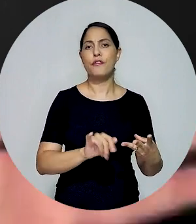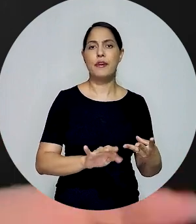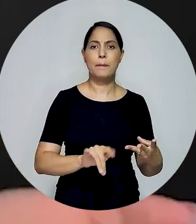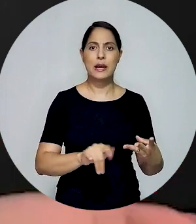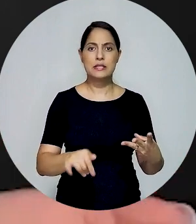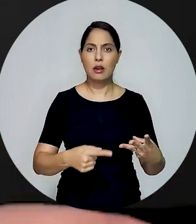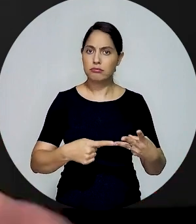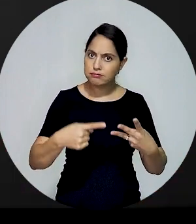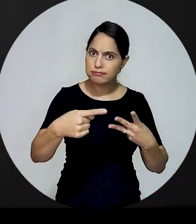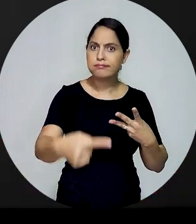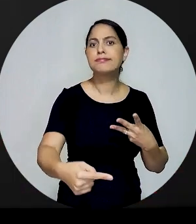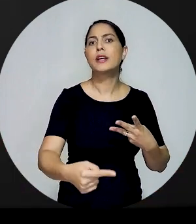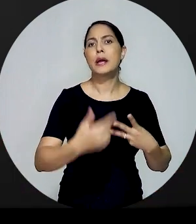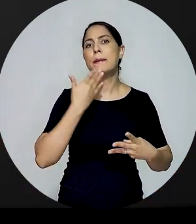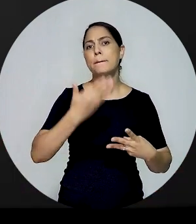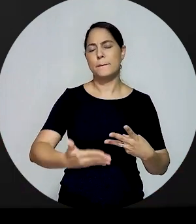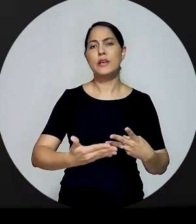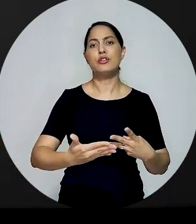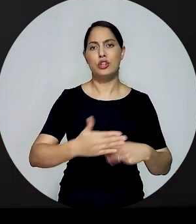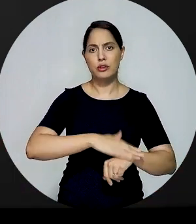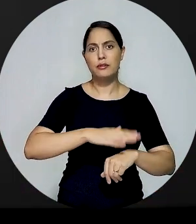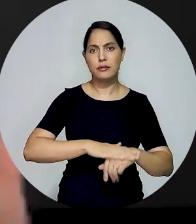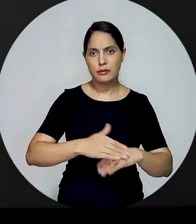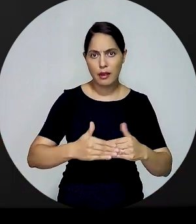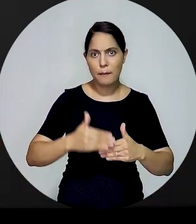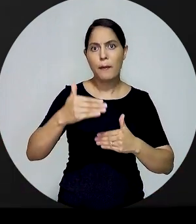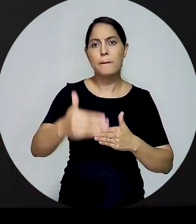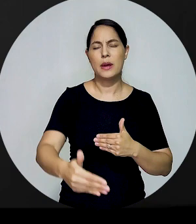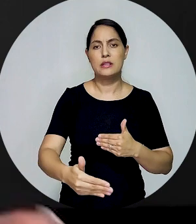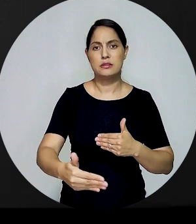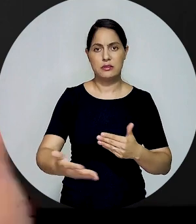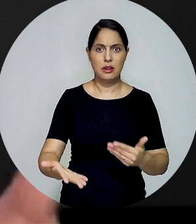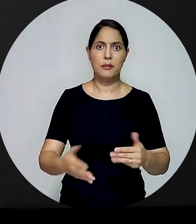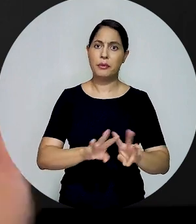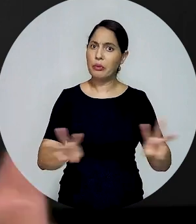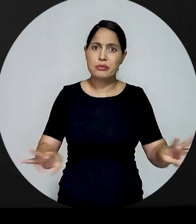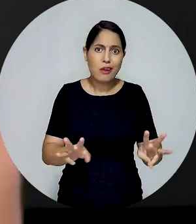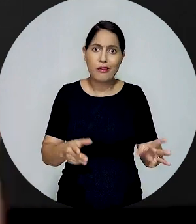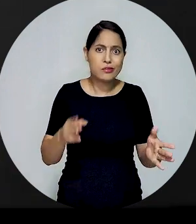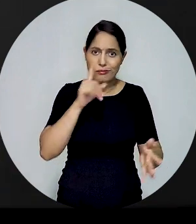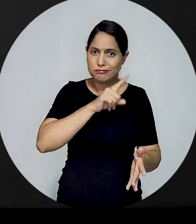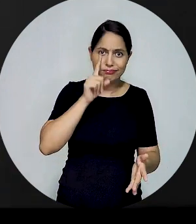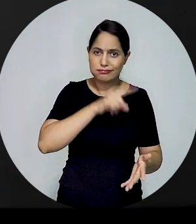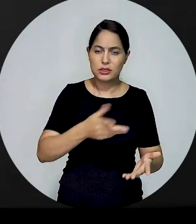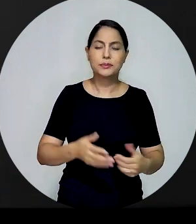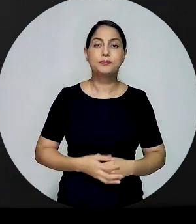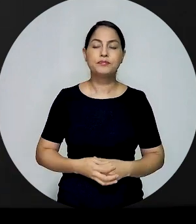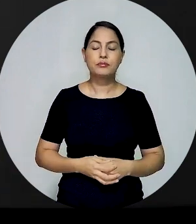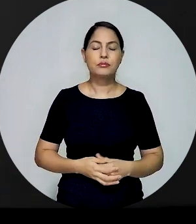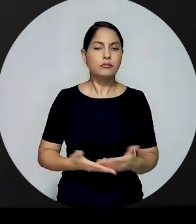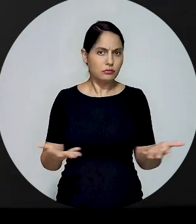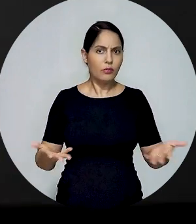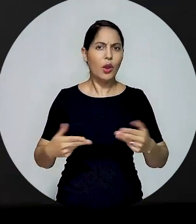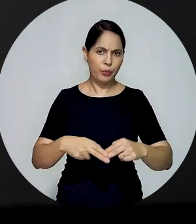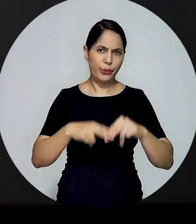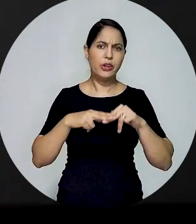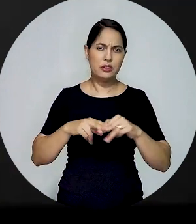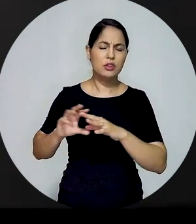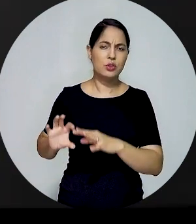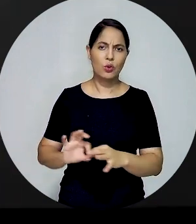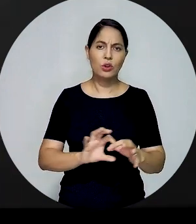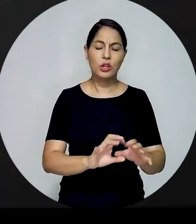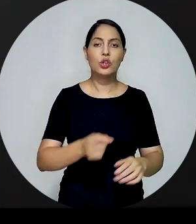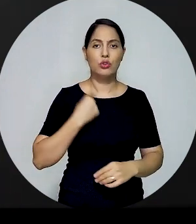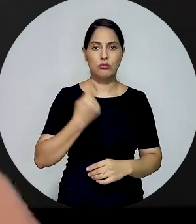uma reafirmação retroativa da DER no tocante aos requerimentos de benefícios que tenham sido postergados pelo site não está disponível. Sim, a